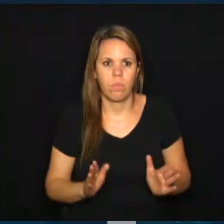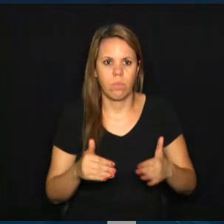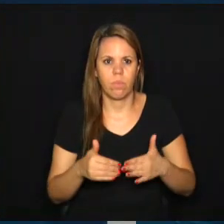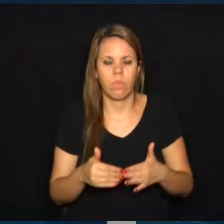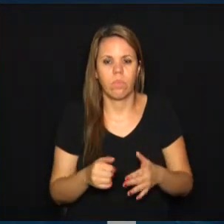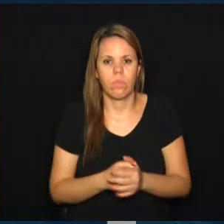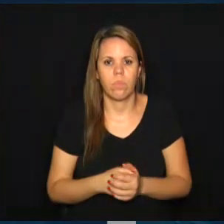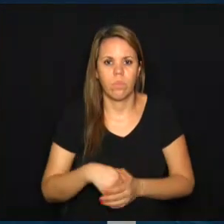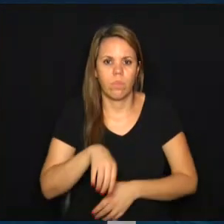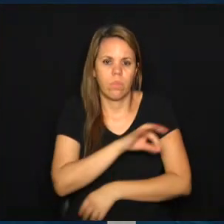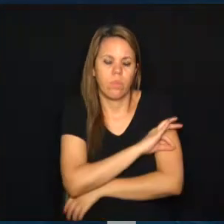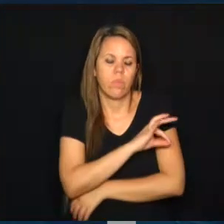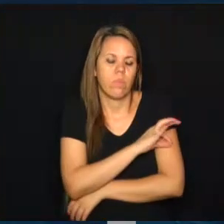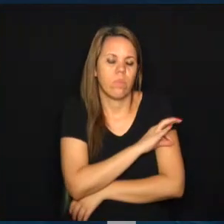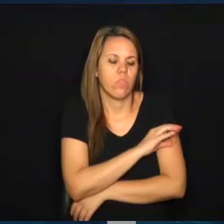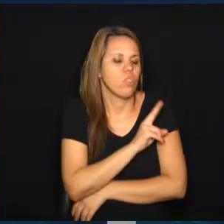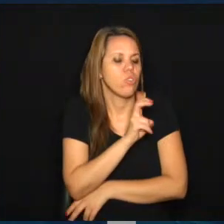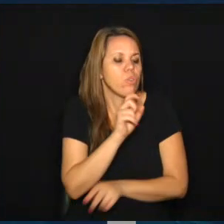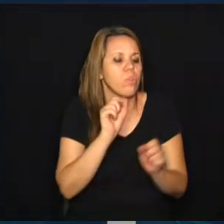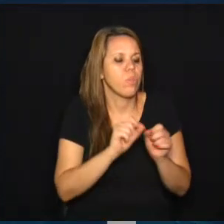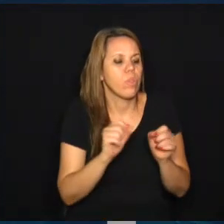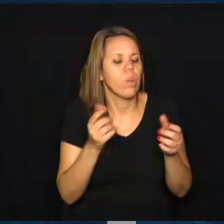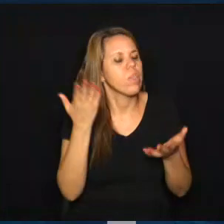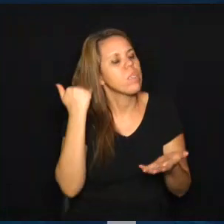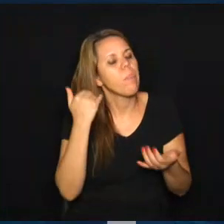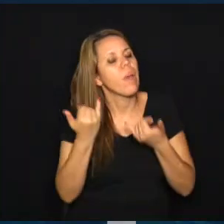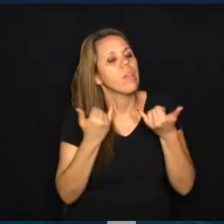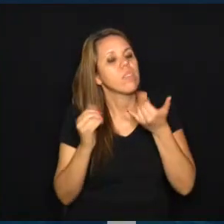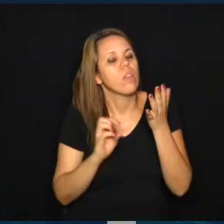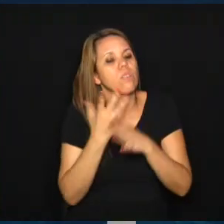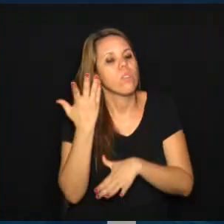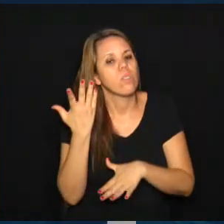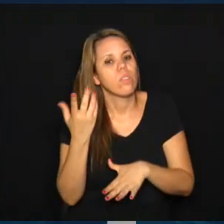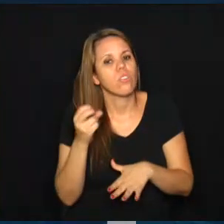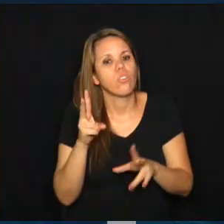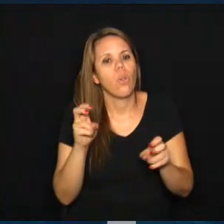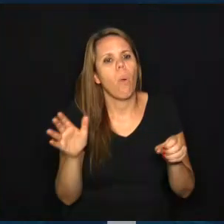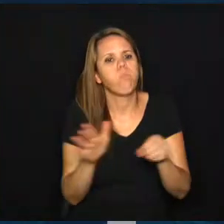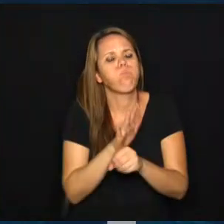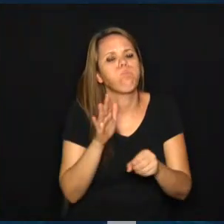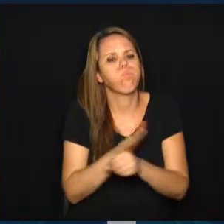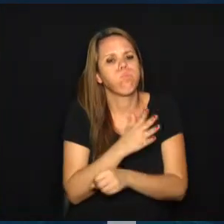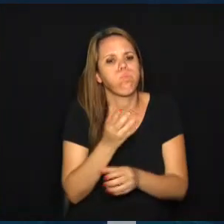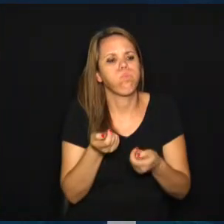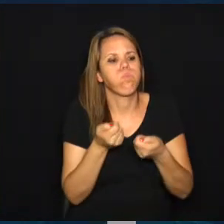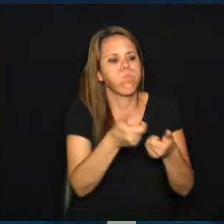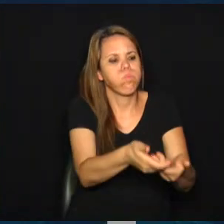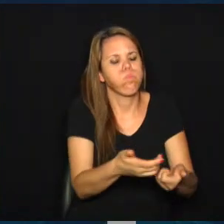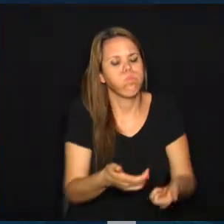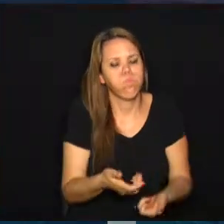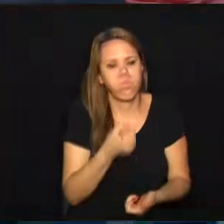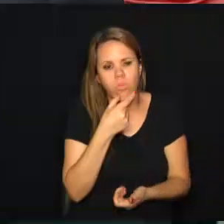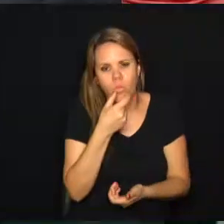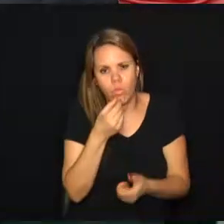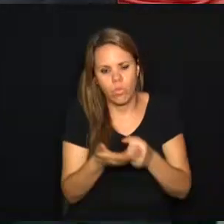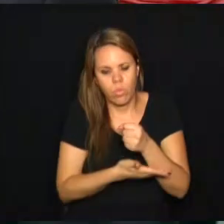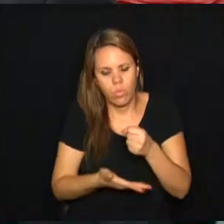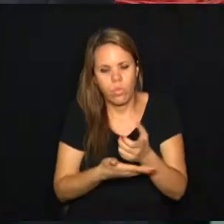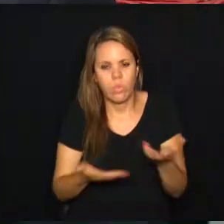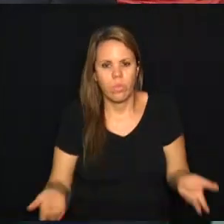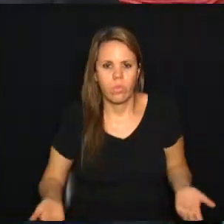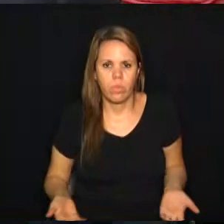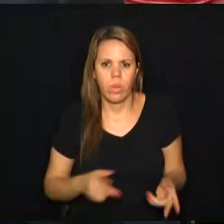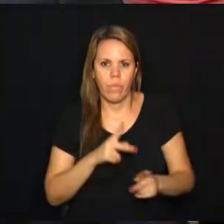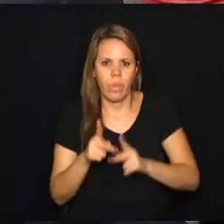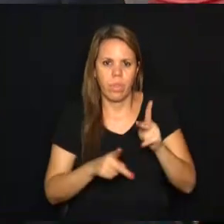ao Poder Executivo, solicitando informações sobre o abastecimento no município de medicamentos básicos. Vários